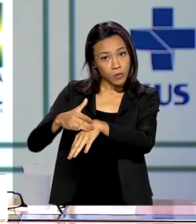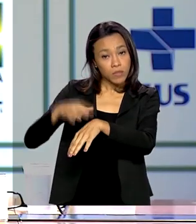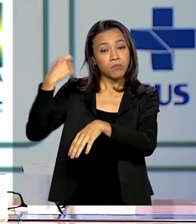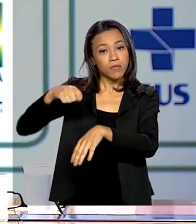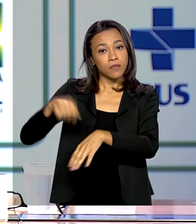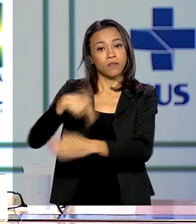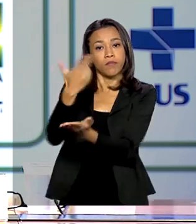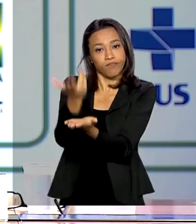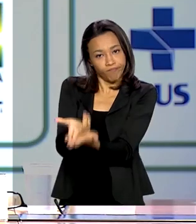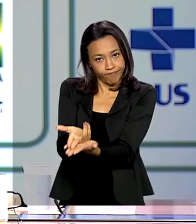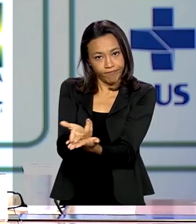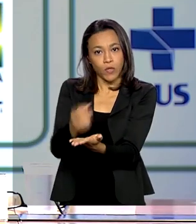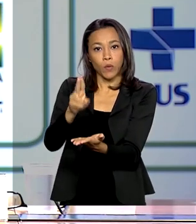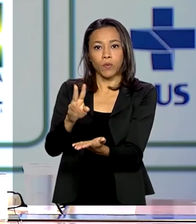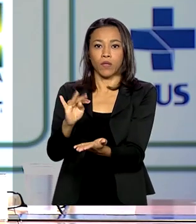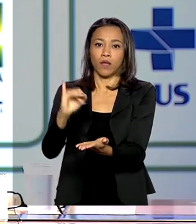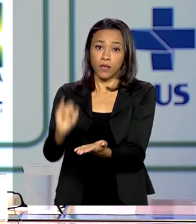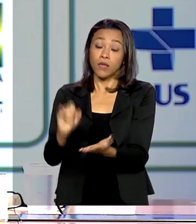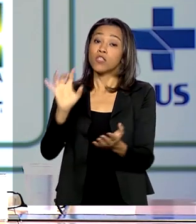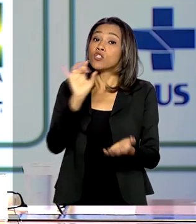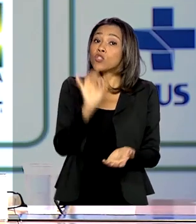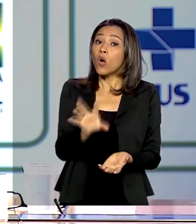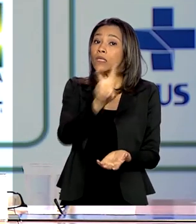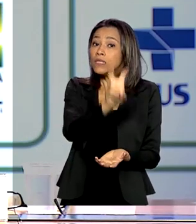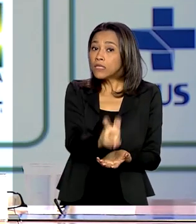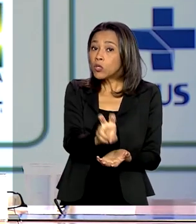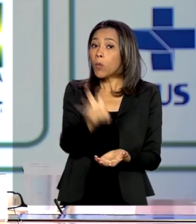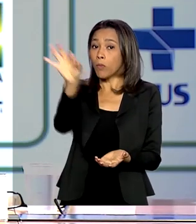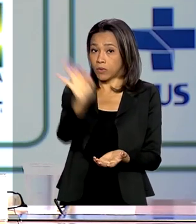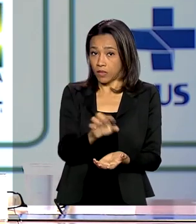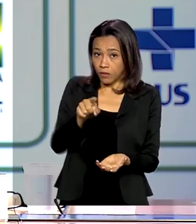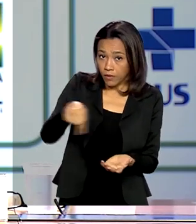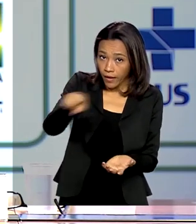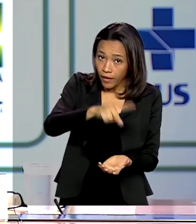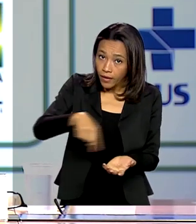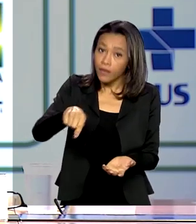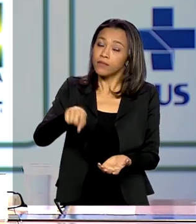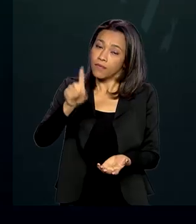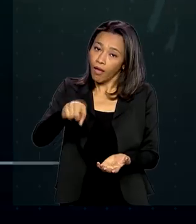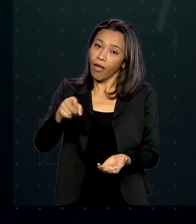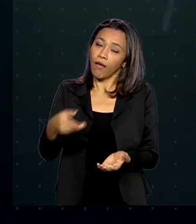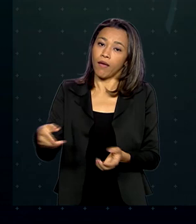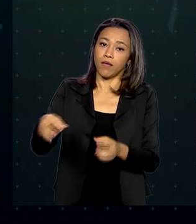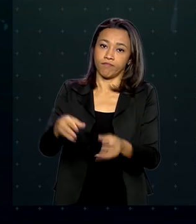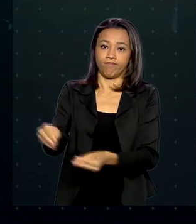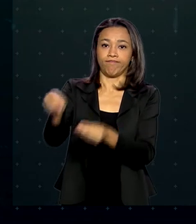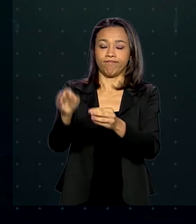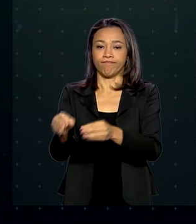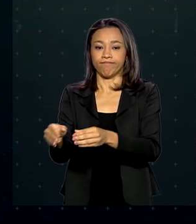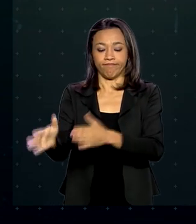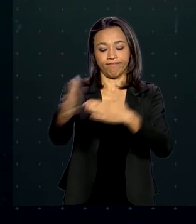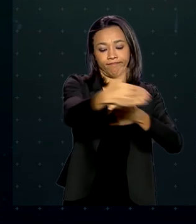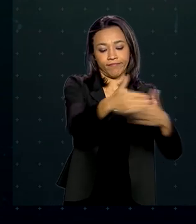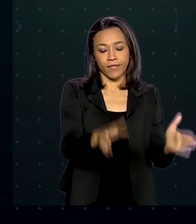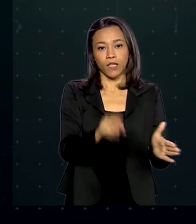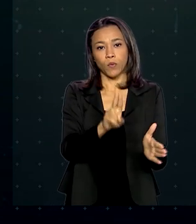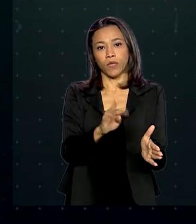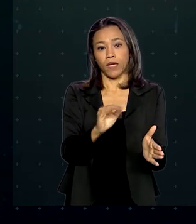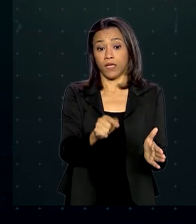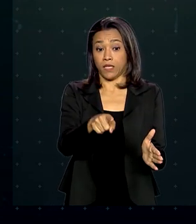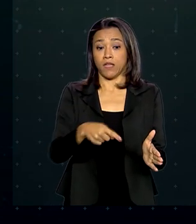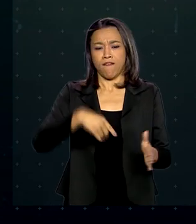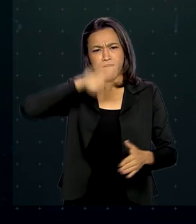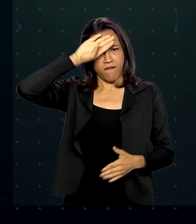E apenas 5% dos internados seguem para a UTI. Além de febre e tosse, a